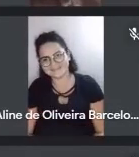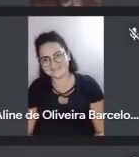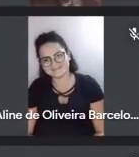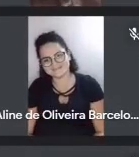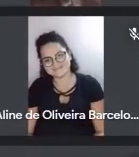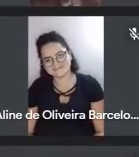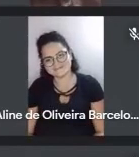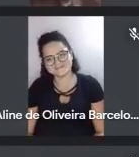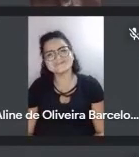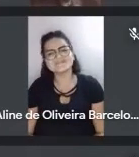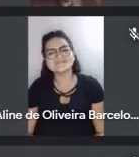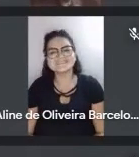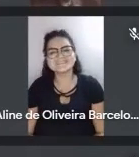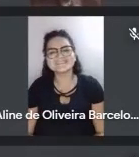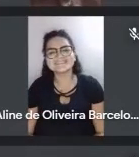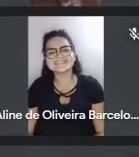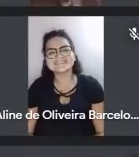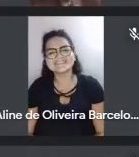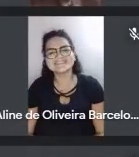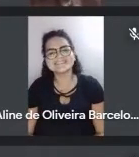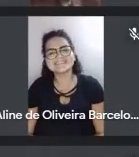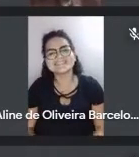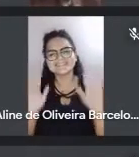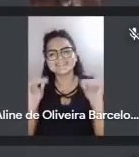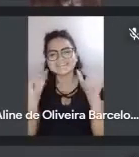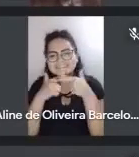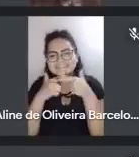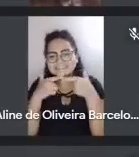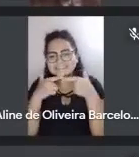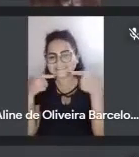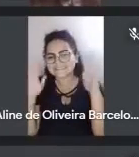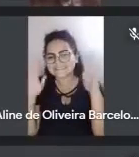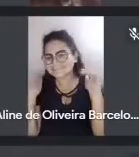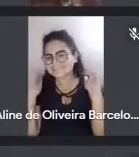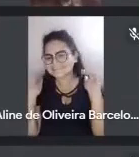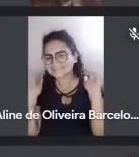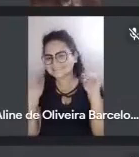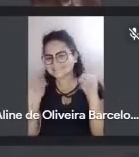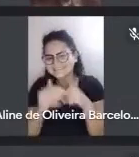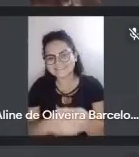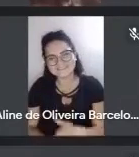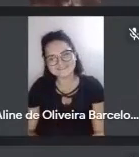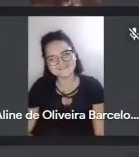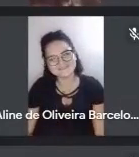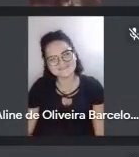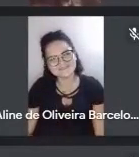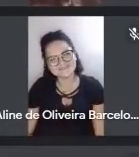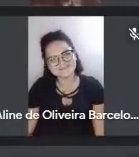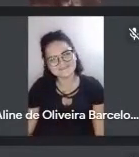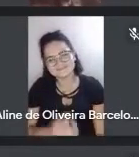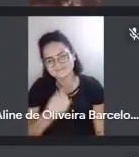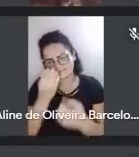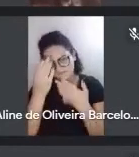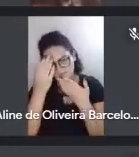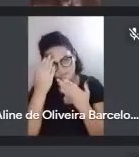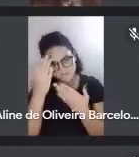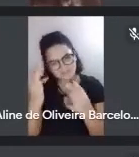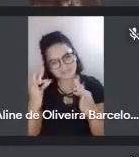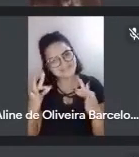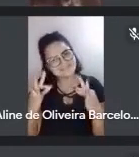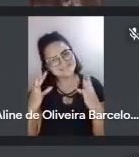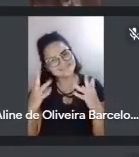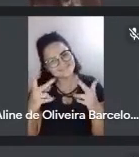olha Com o sorriso de vocês A gente se despede Coisas lindas Que coisa boa Muito obrigada A todos